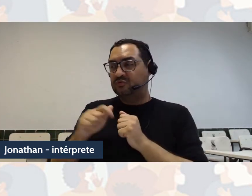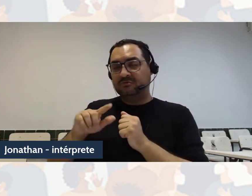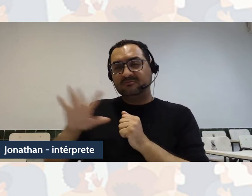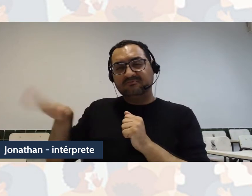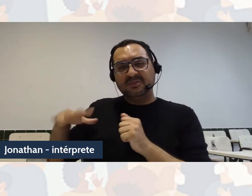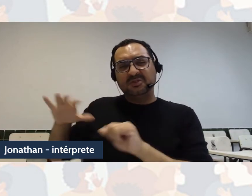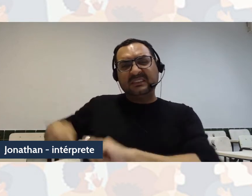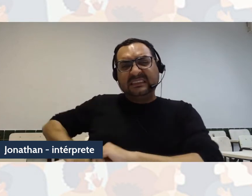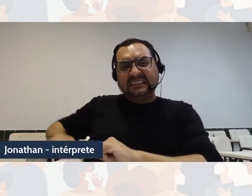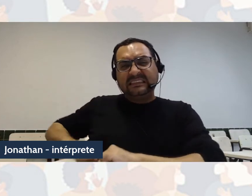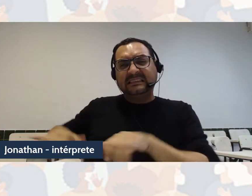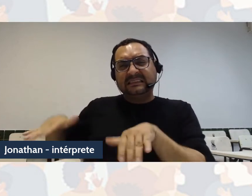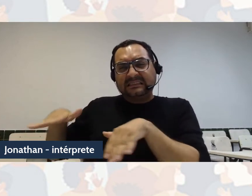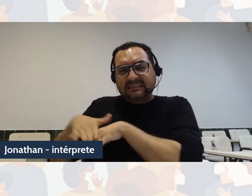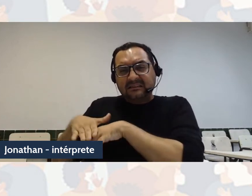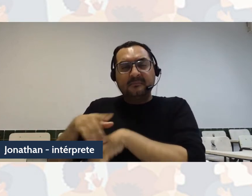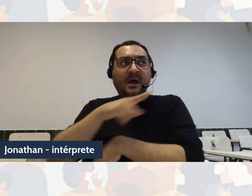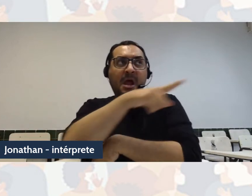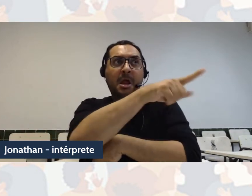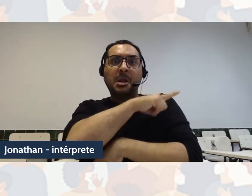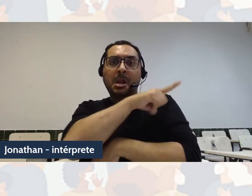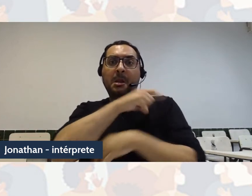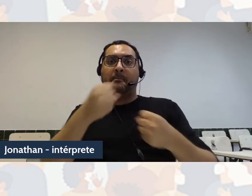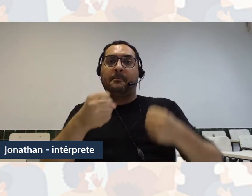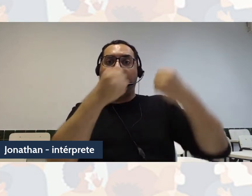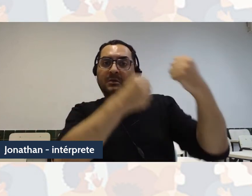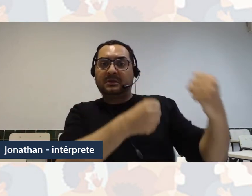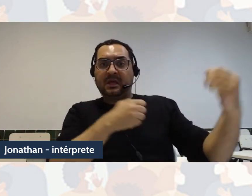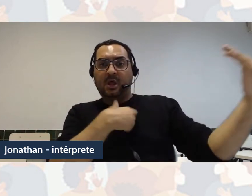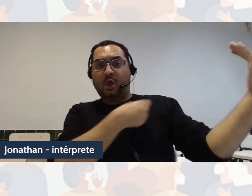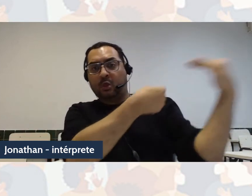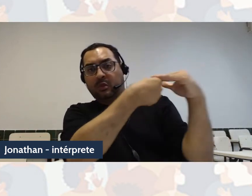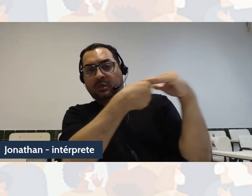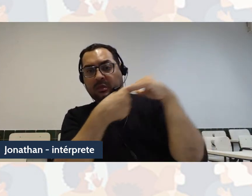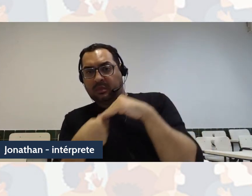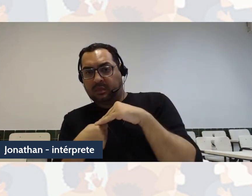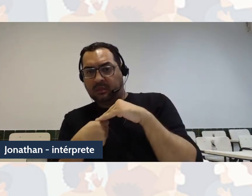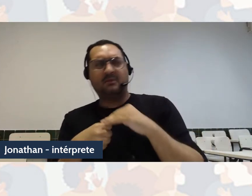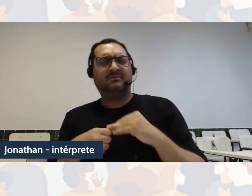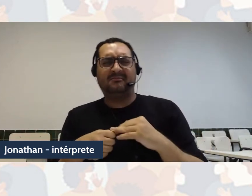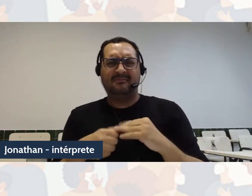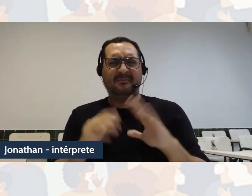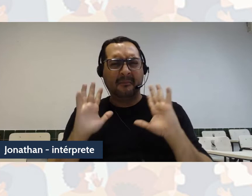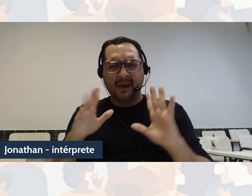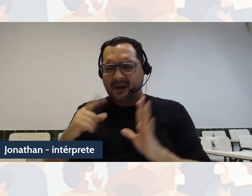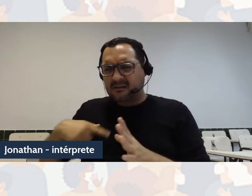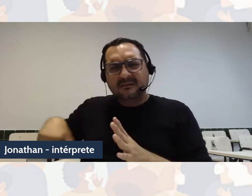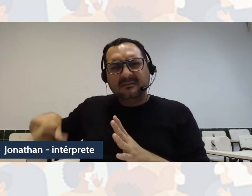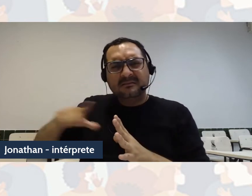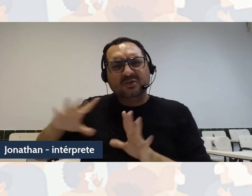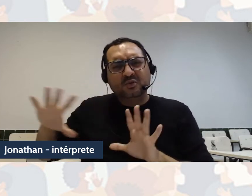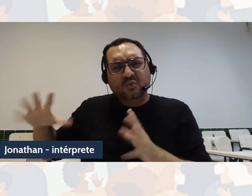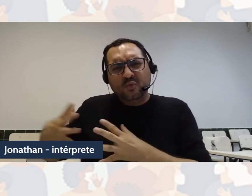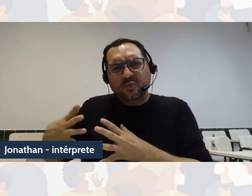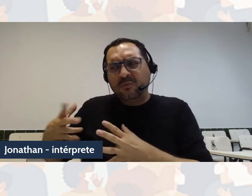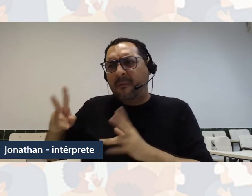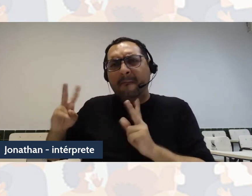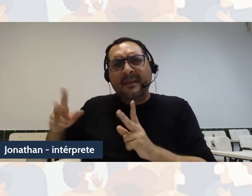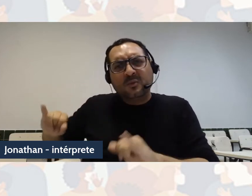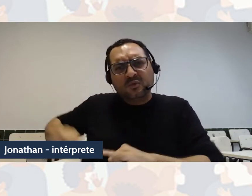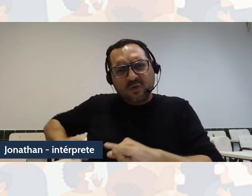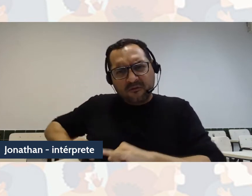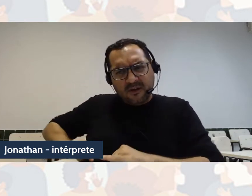poder, que seria o lugar social, não significa que de forma automática nós estamos situados